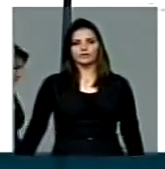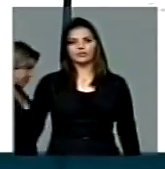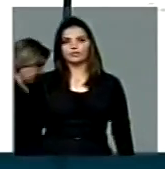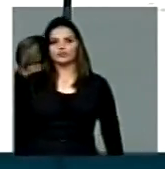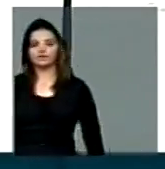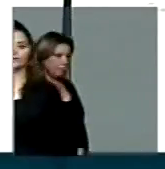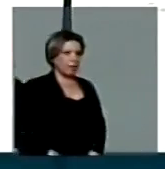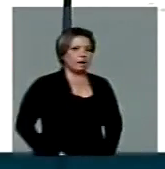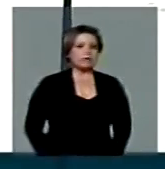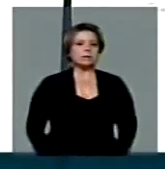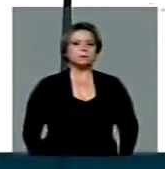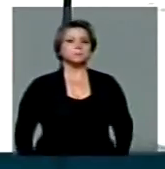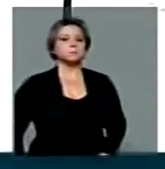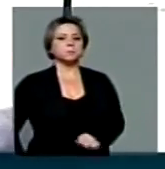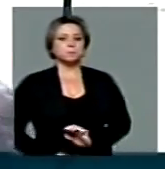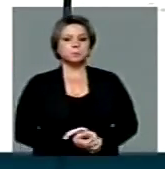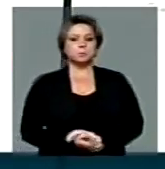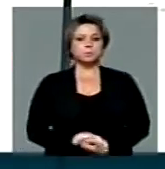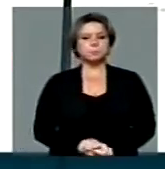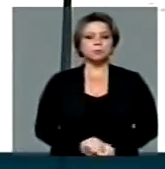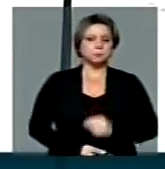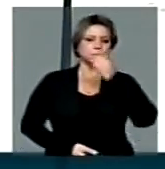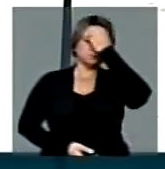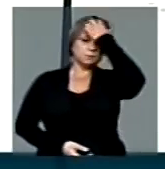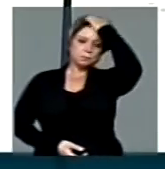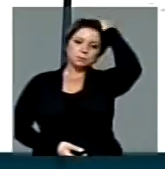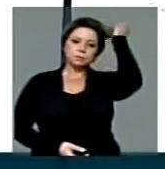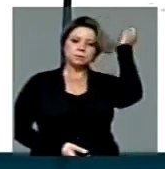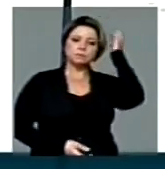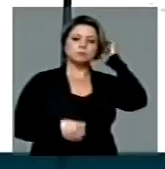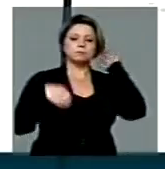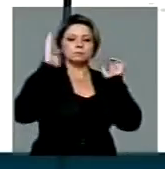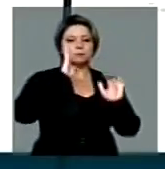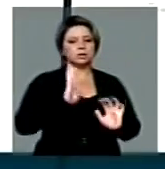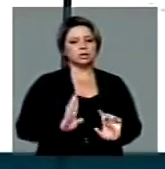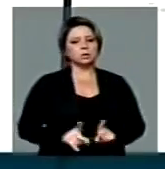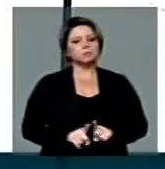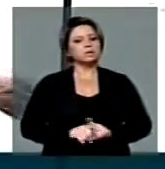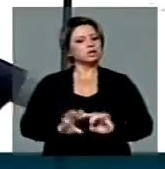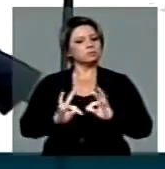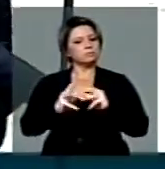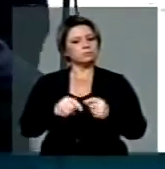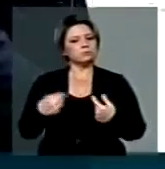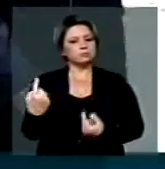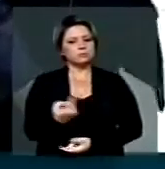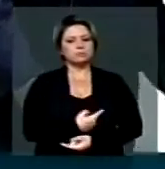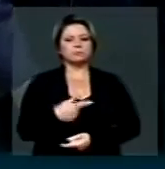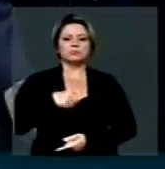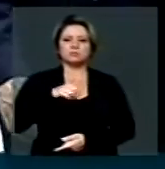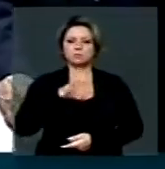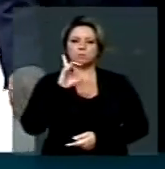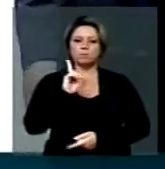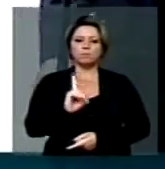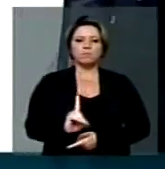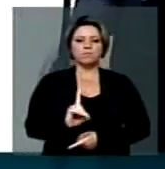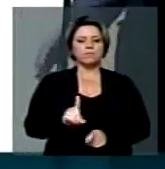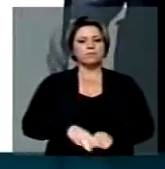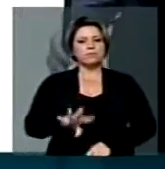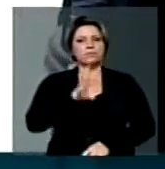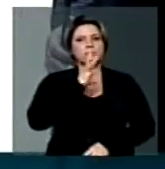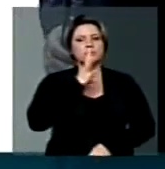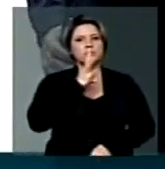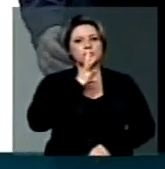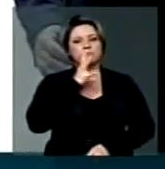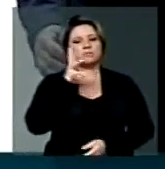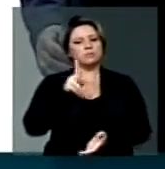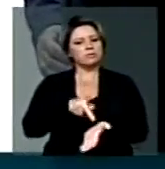político Carlos Lacerda. Afinal de contas, o brasileiro, todos nós brasileiros, temos o direito de conhecer